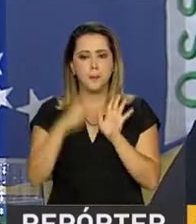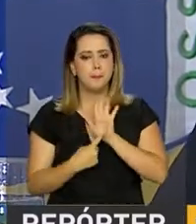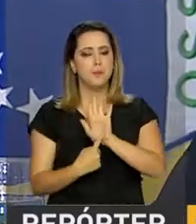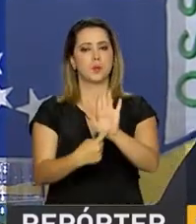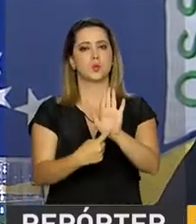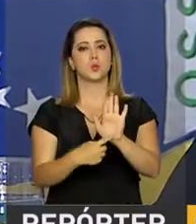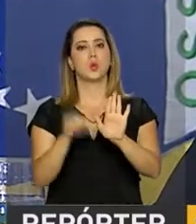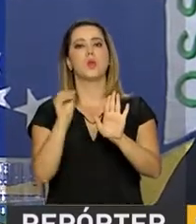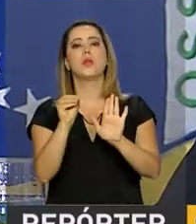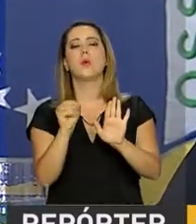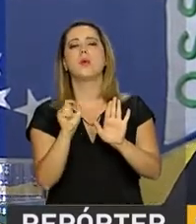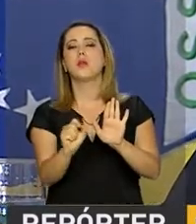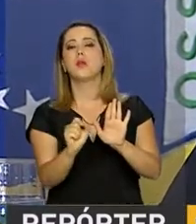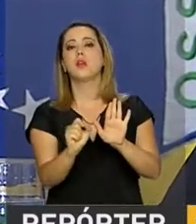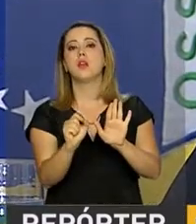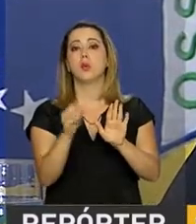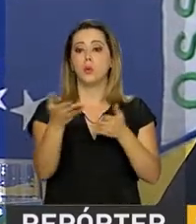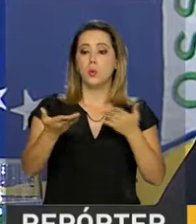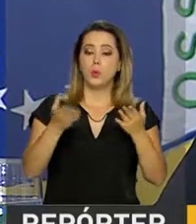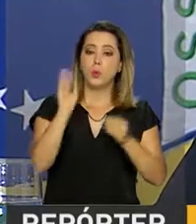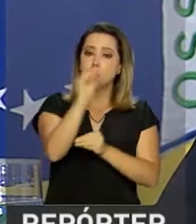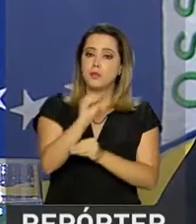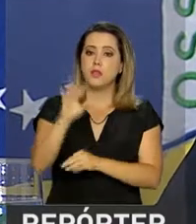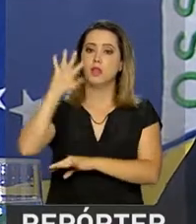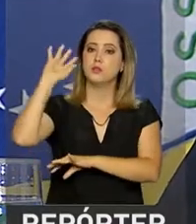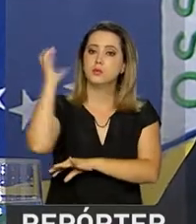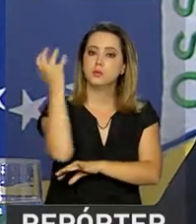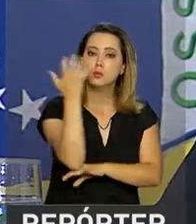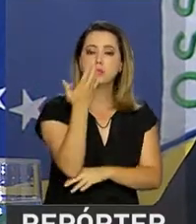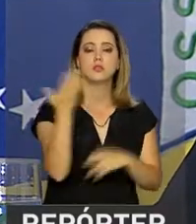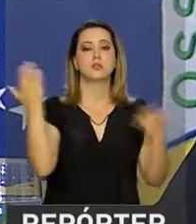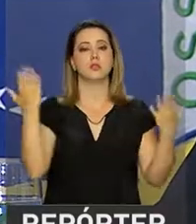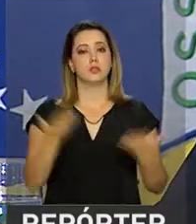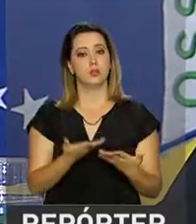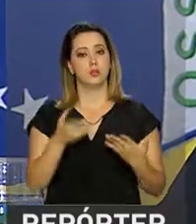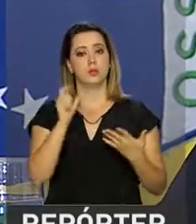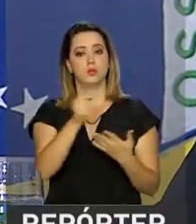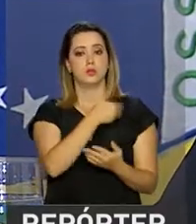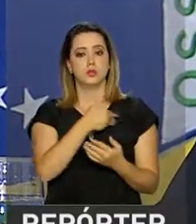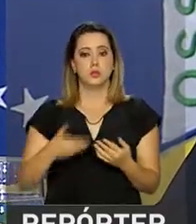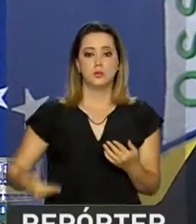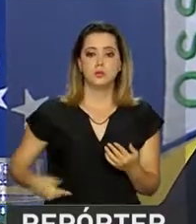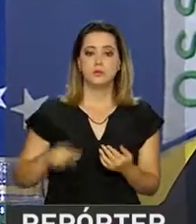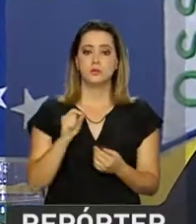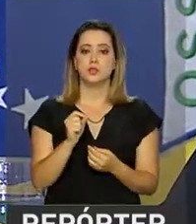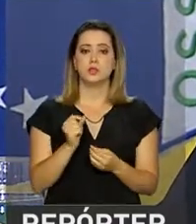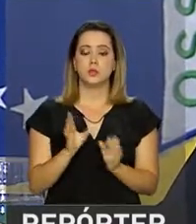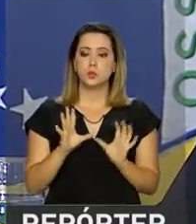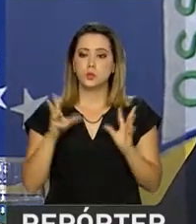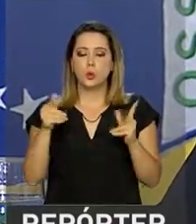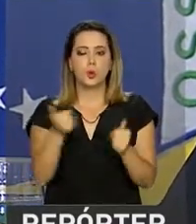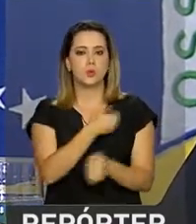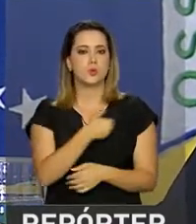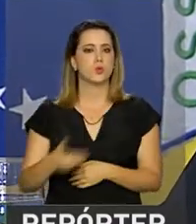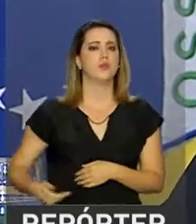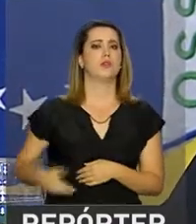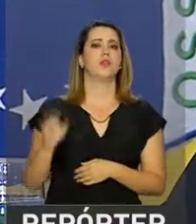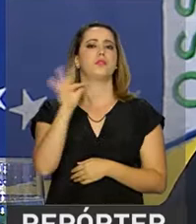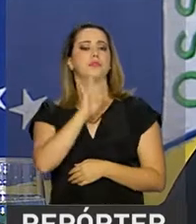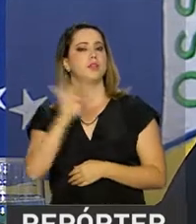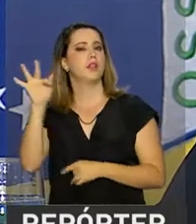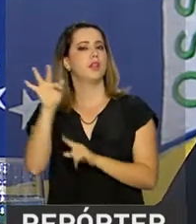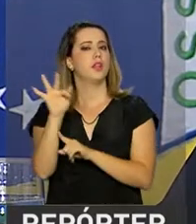pelos serviços florestais. Cabe agora ao governo, aos governos, à União,